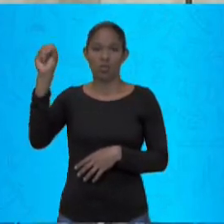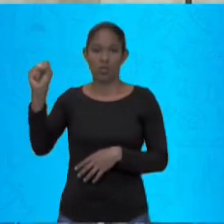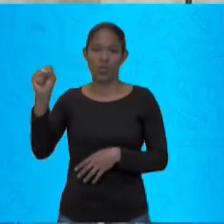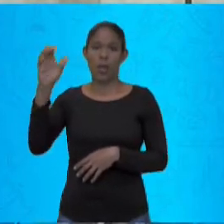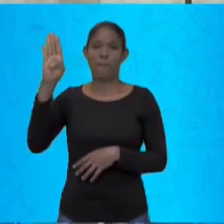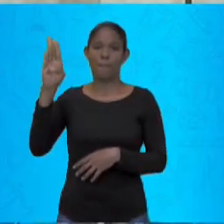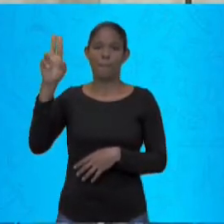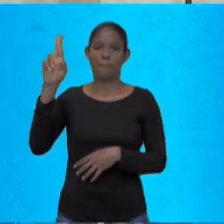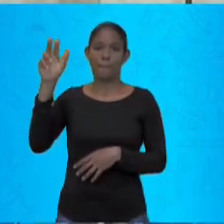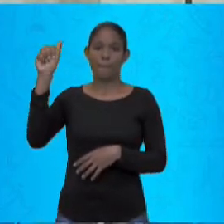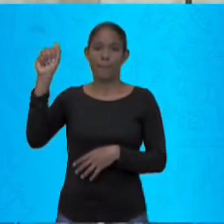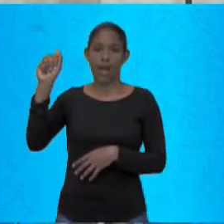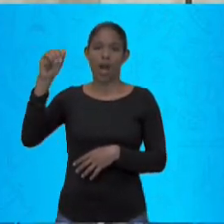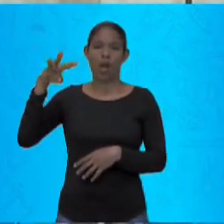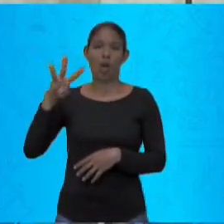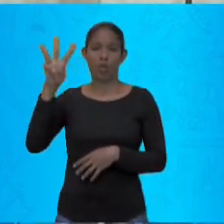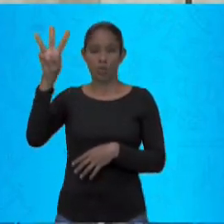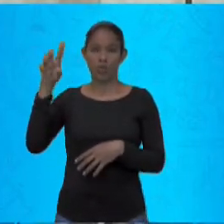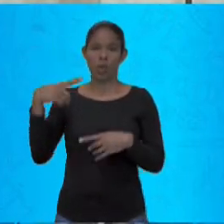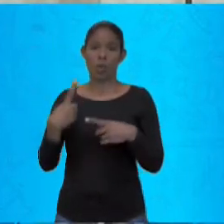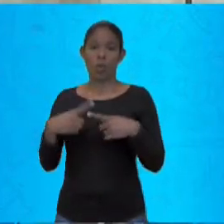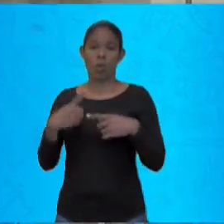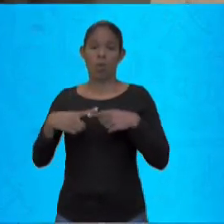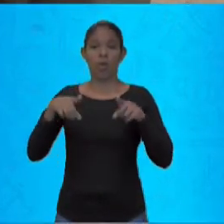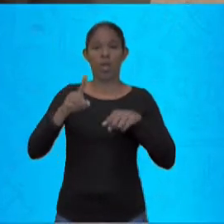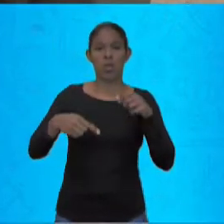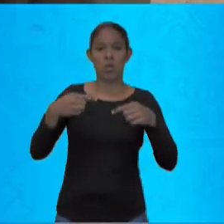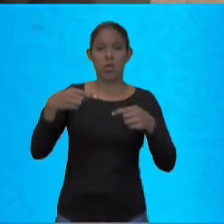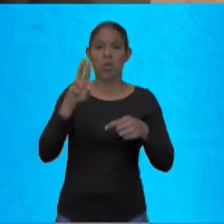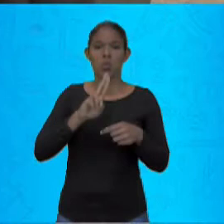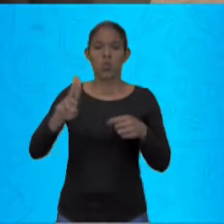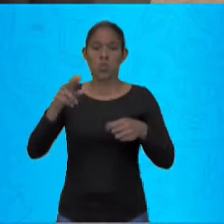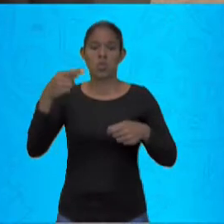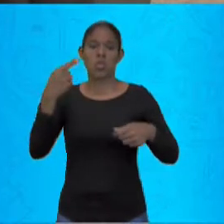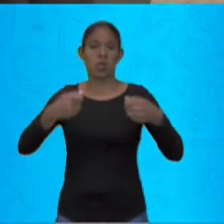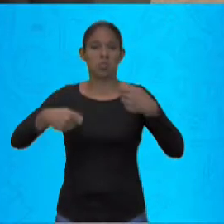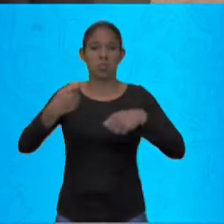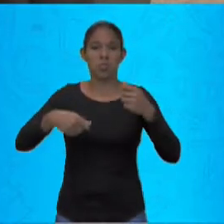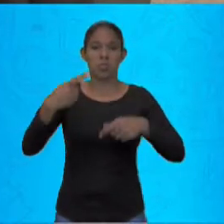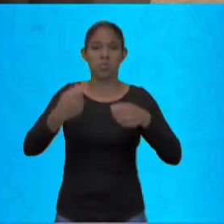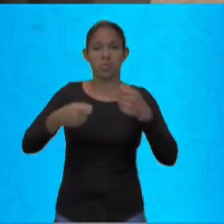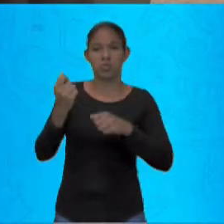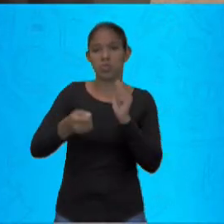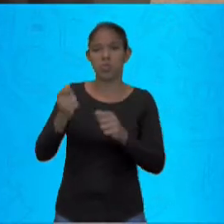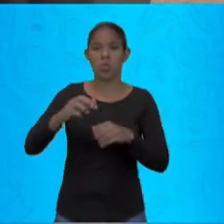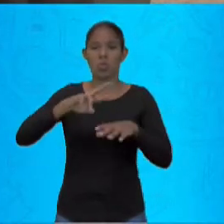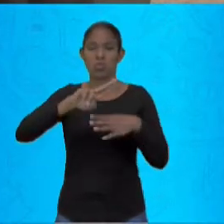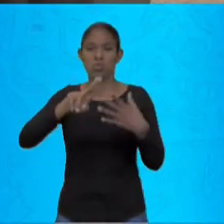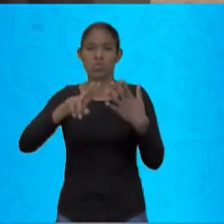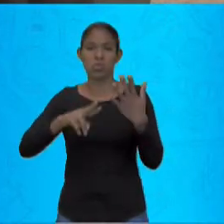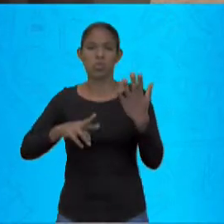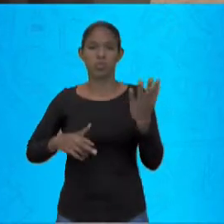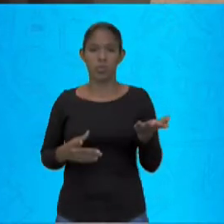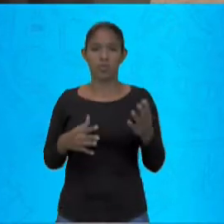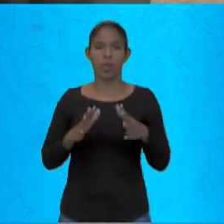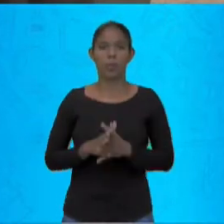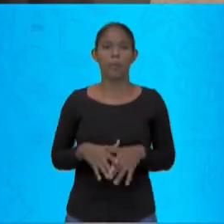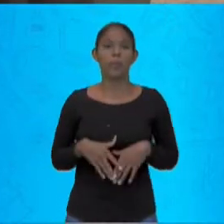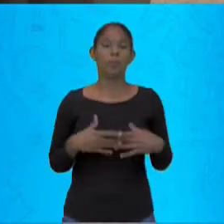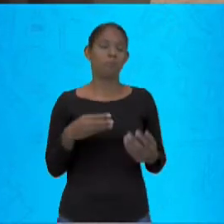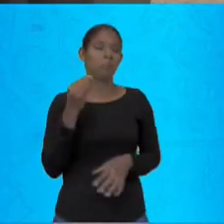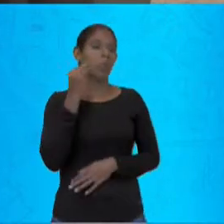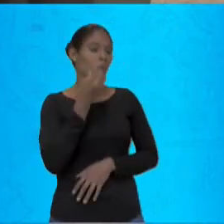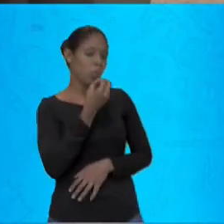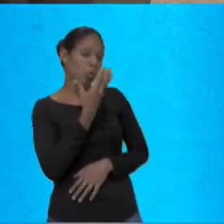arranjador, produtor musical, eu me inspiro muito nele. Olha, interessante, Tiago. Agora vamos falar um pouco, Tiago, sobre o rap.